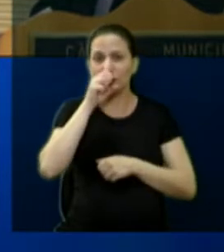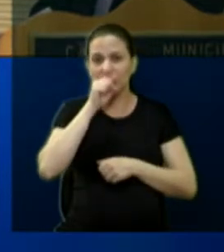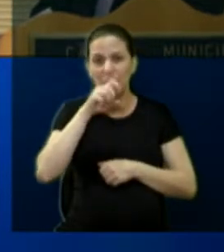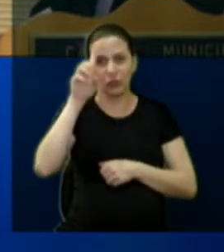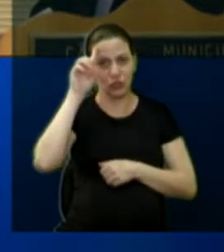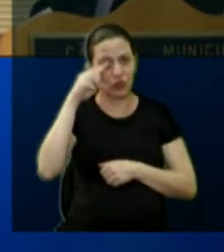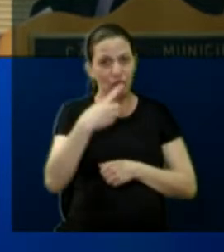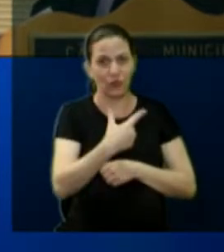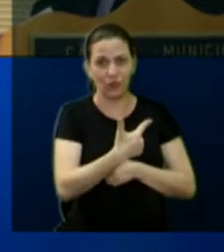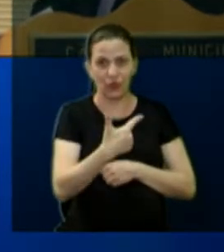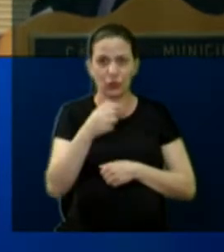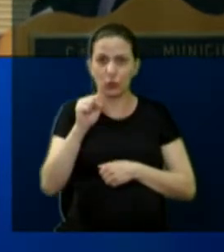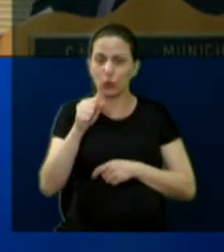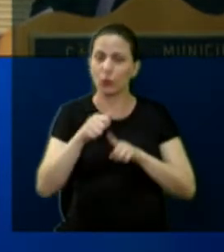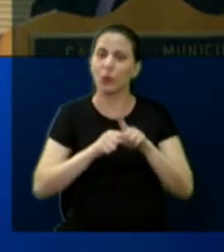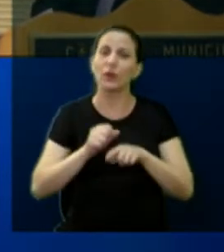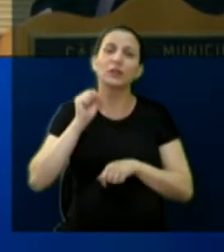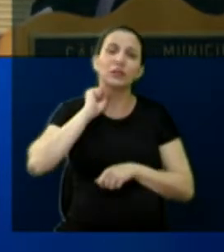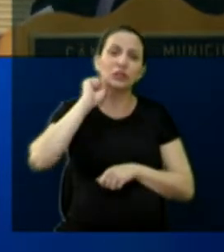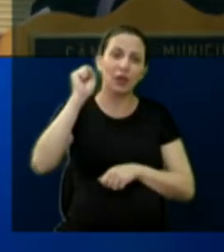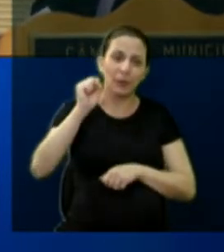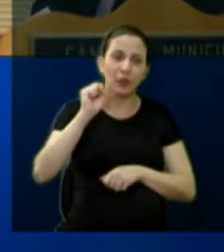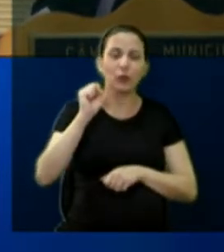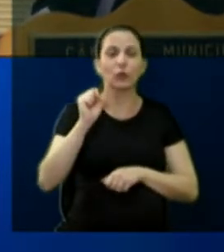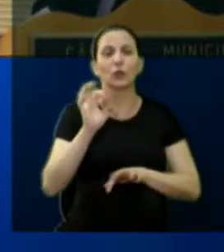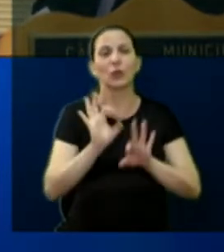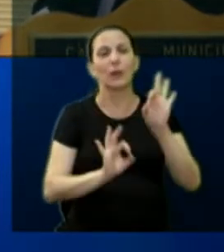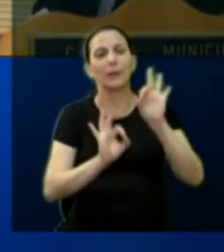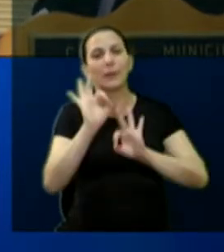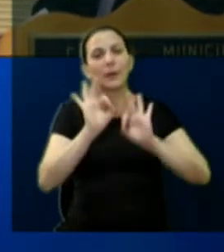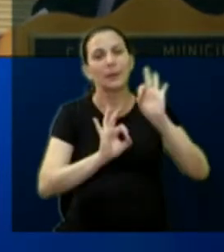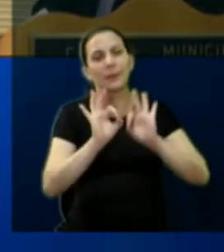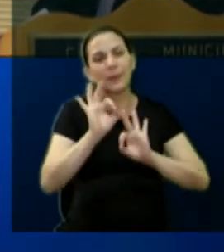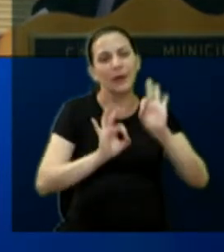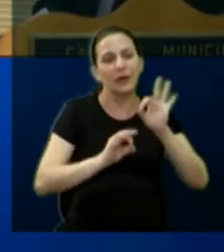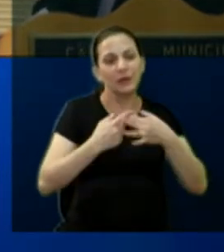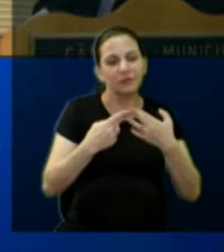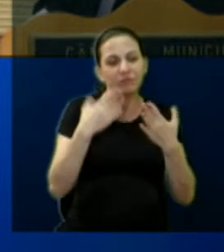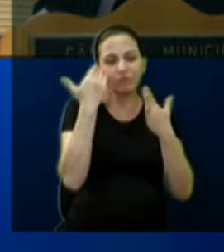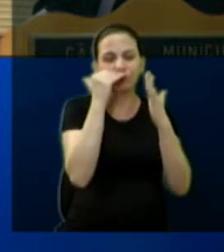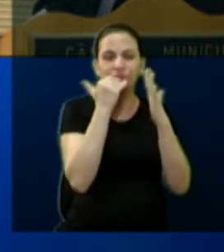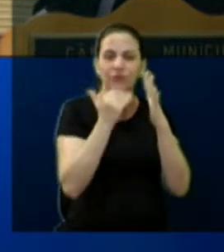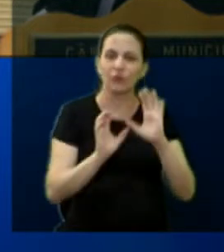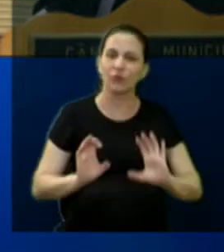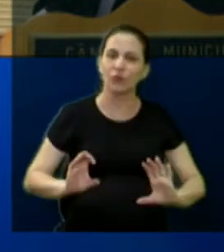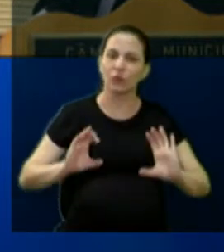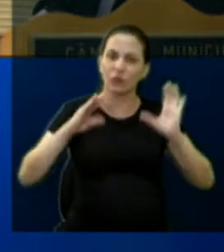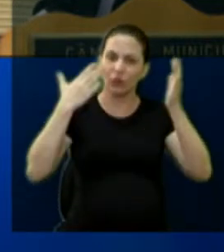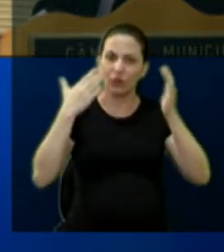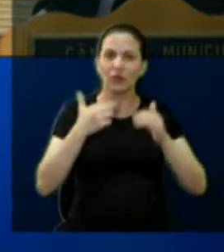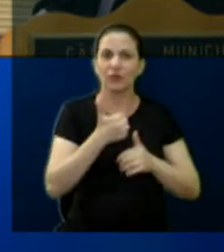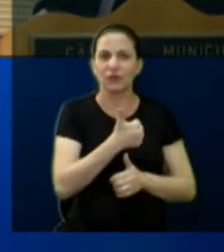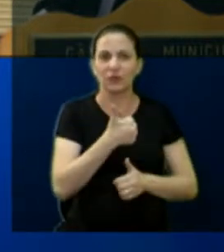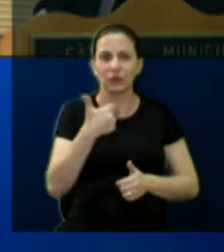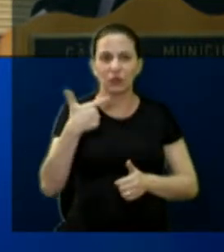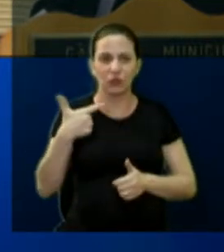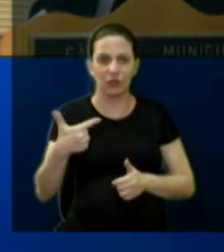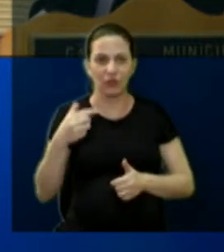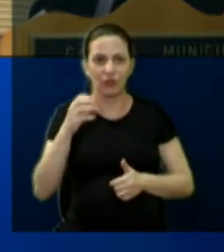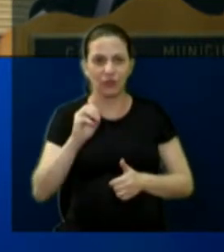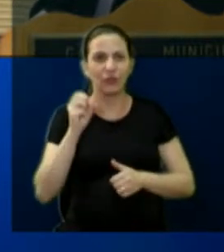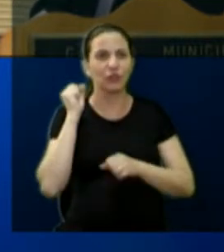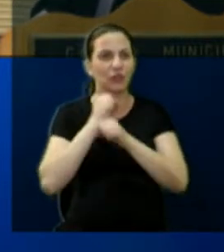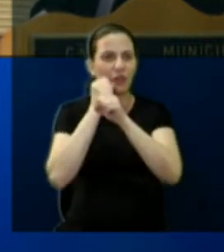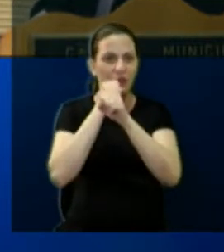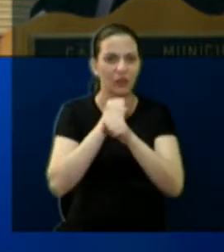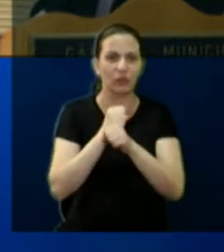28 de abril, então, mas já estamos aí nas tratativas, que vamos comemorar também os 120 anos de inauguração do